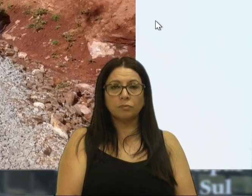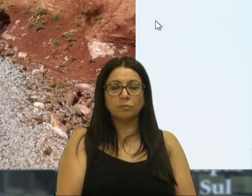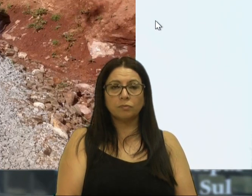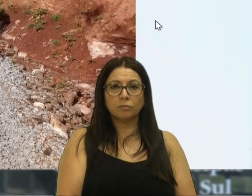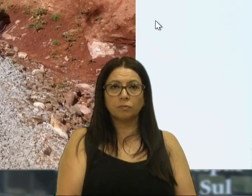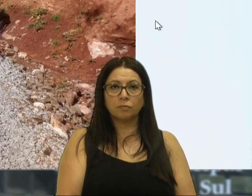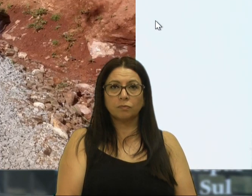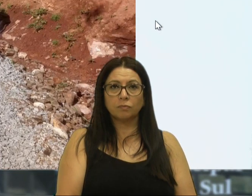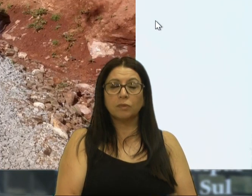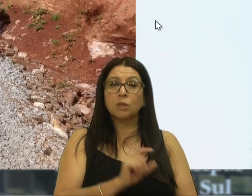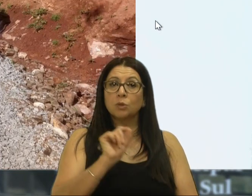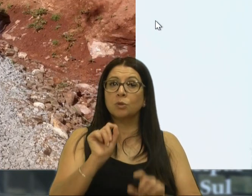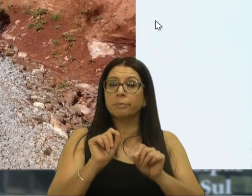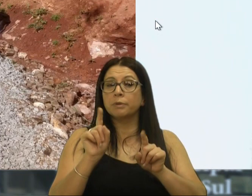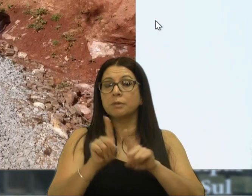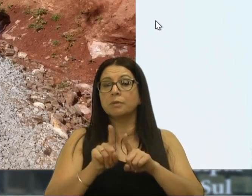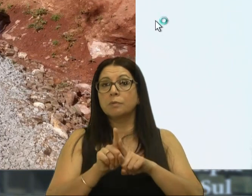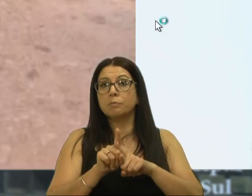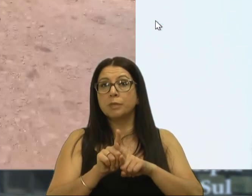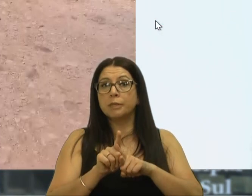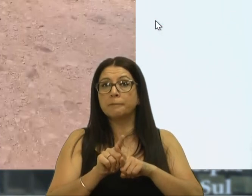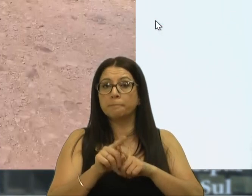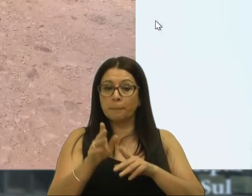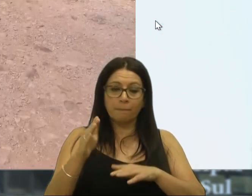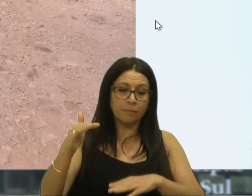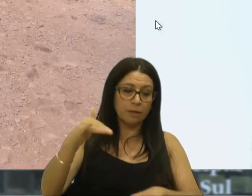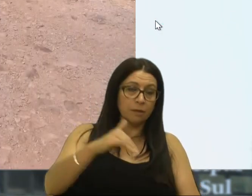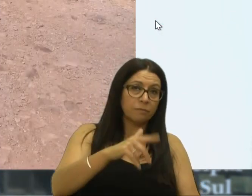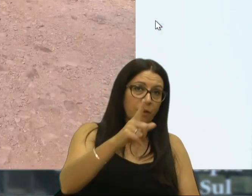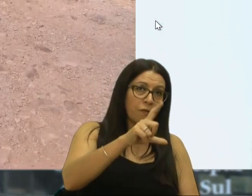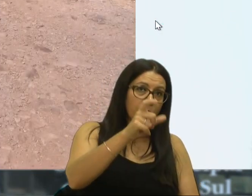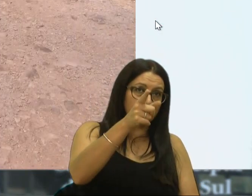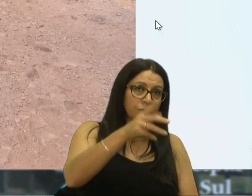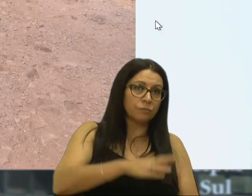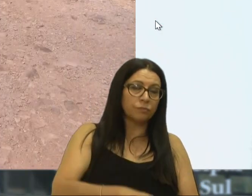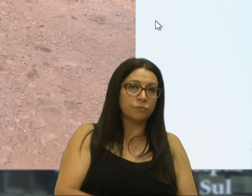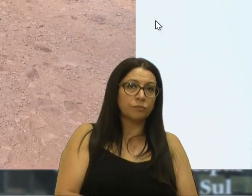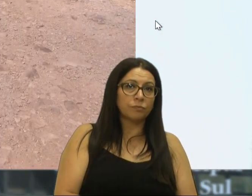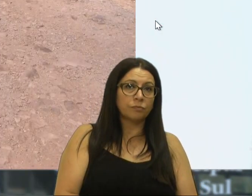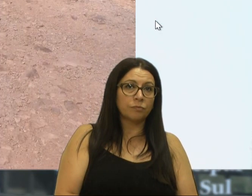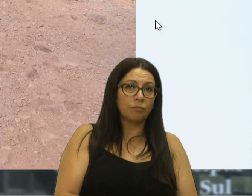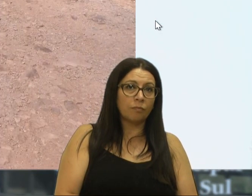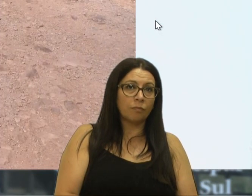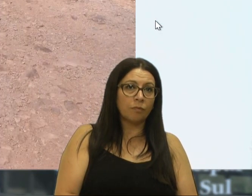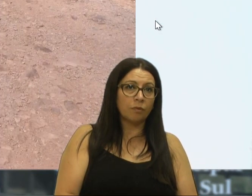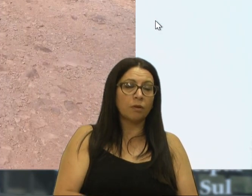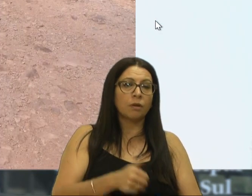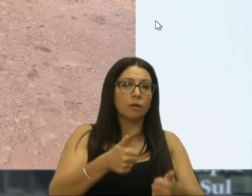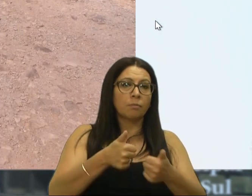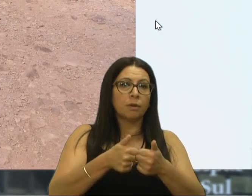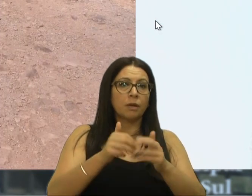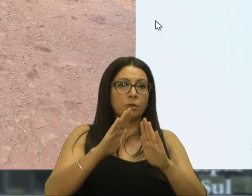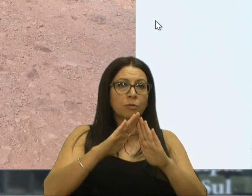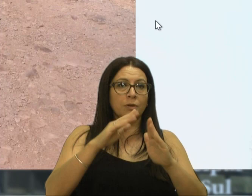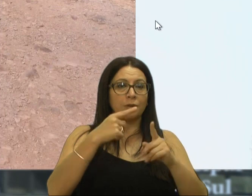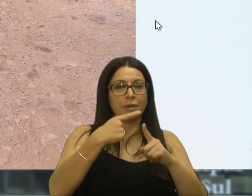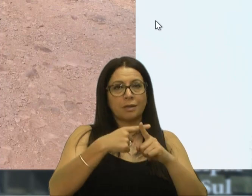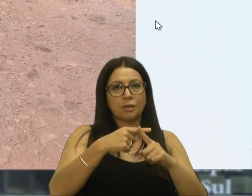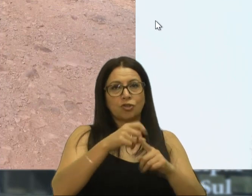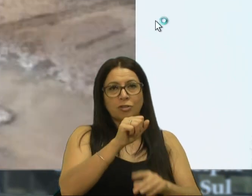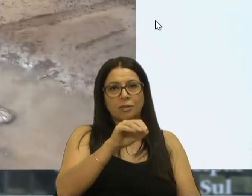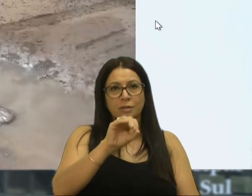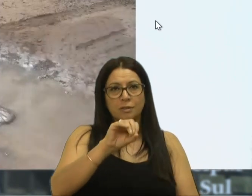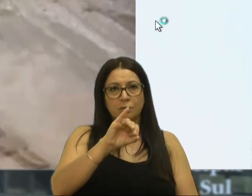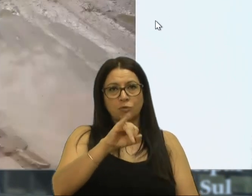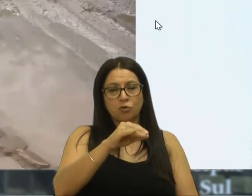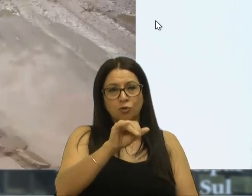e sobre também mais, sendo um pouquinho mais frágil dessa foto, nós temos aí, perto da Capela São José, ver se, eu